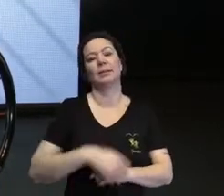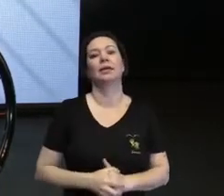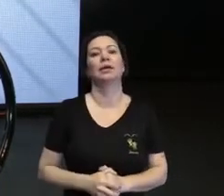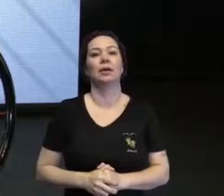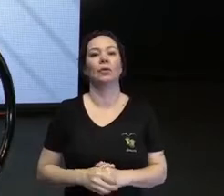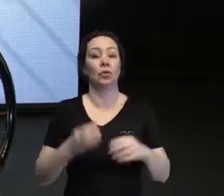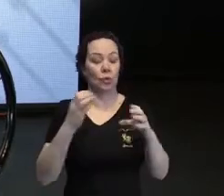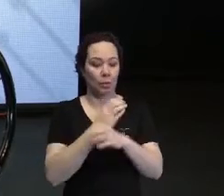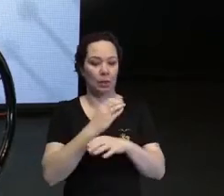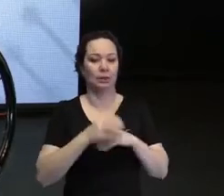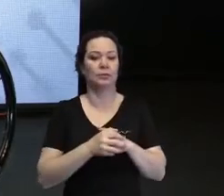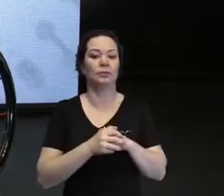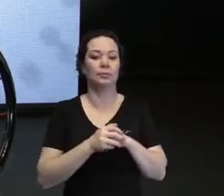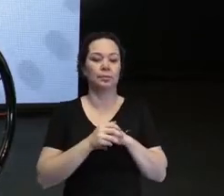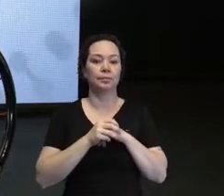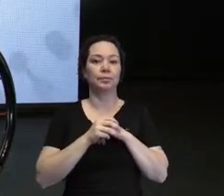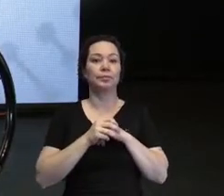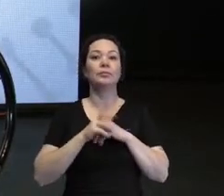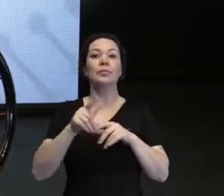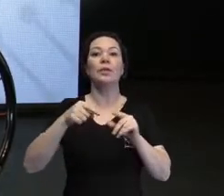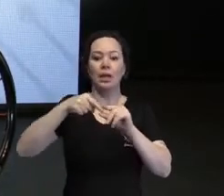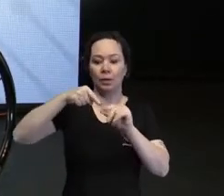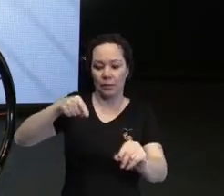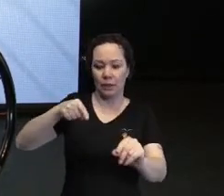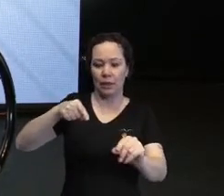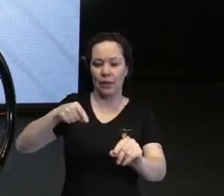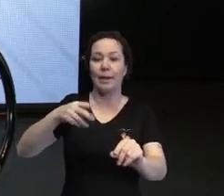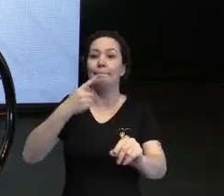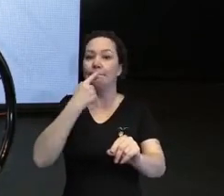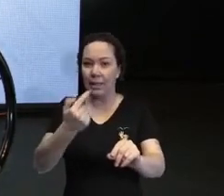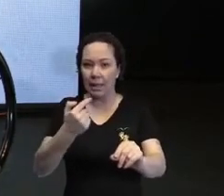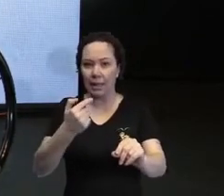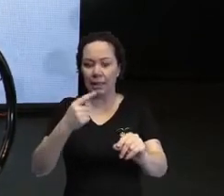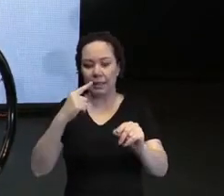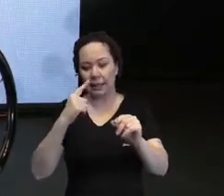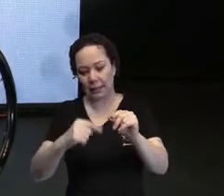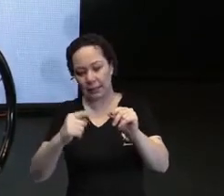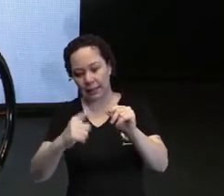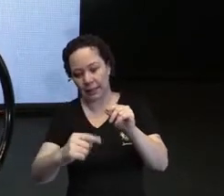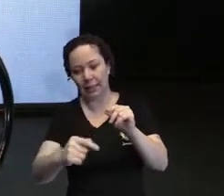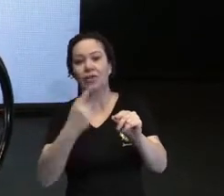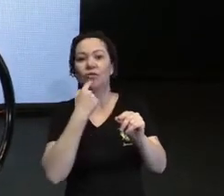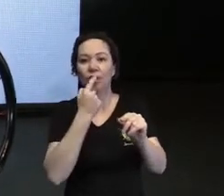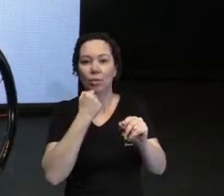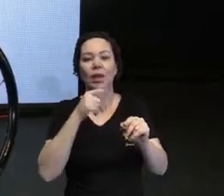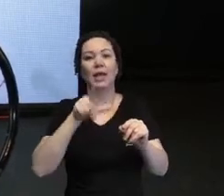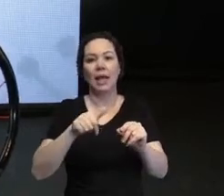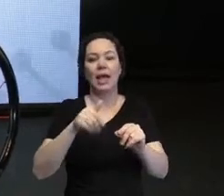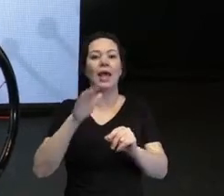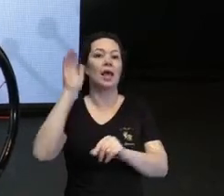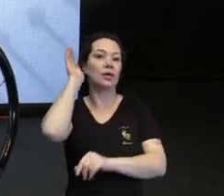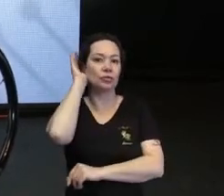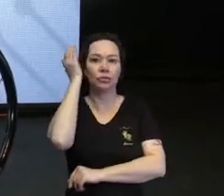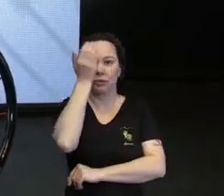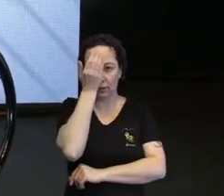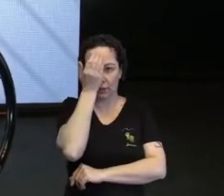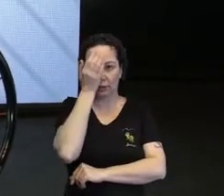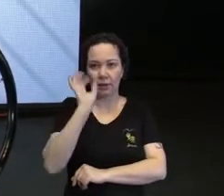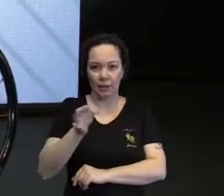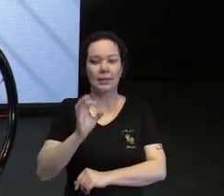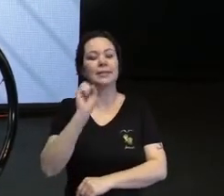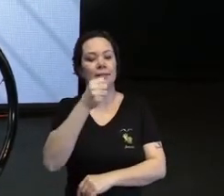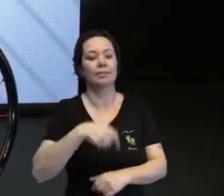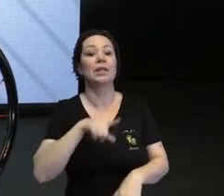a bengala branca com listras vermelhas a surdocegueira, né? Exatamente. Mas daí tem umas pessoas, eu tenho uma amiga que chama Sarah